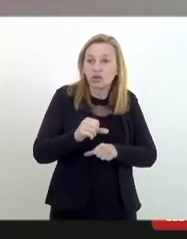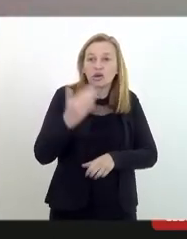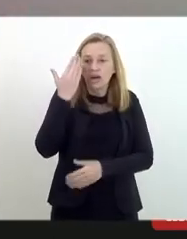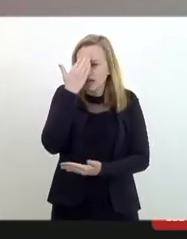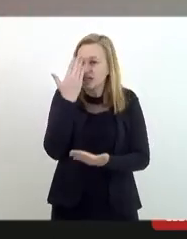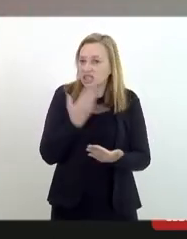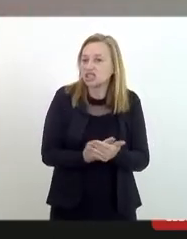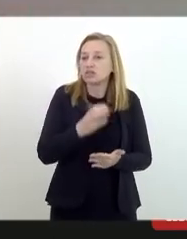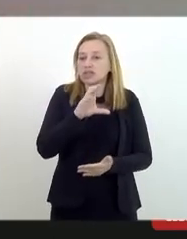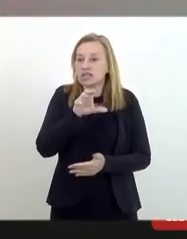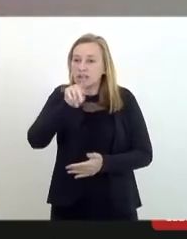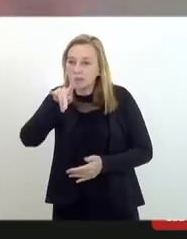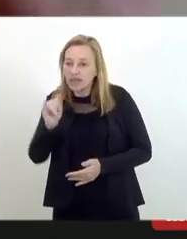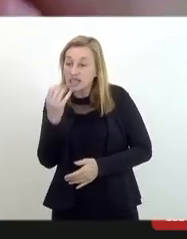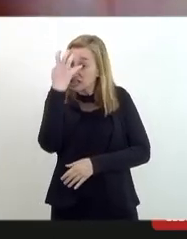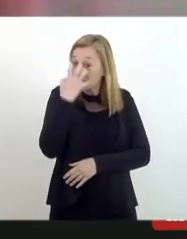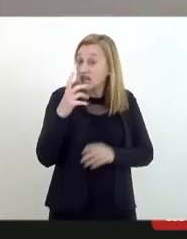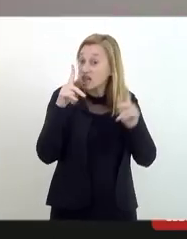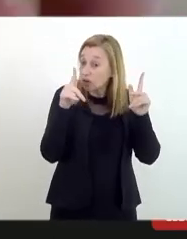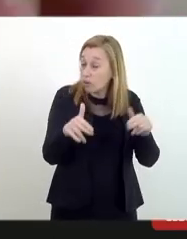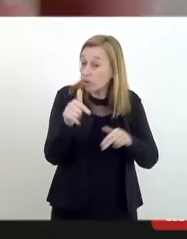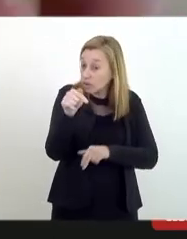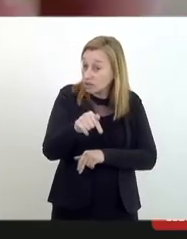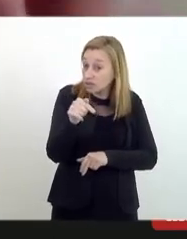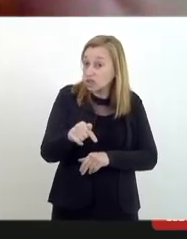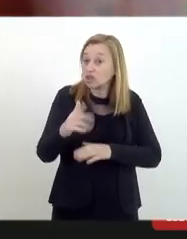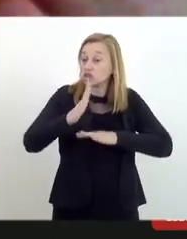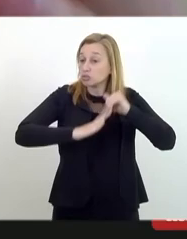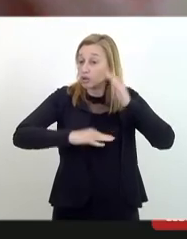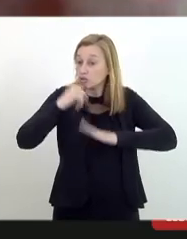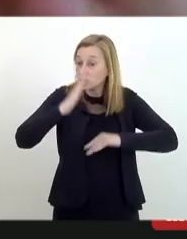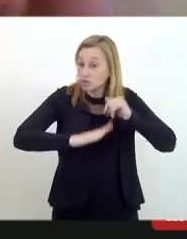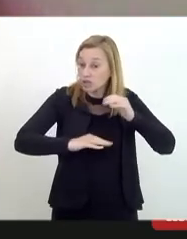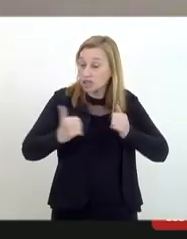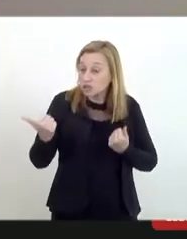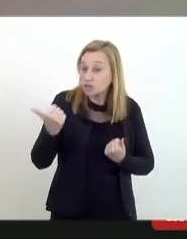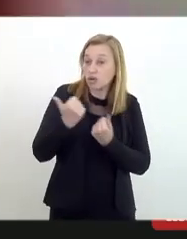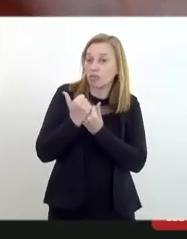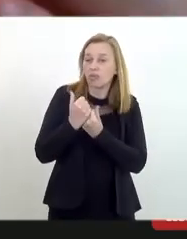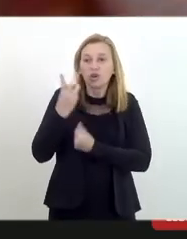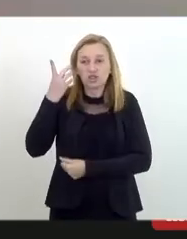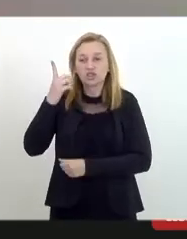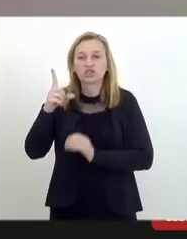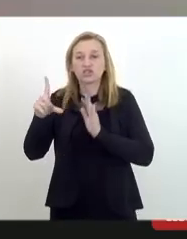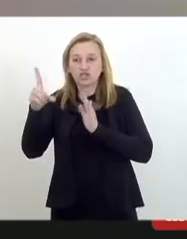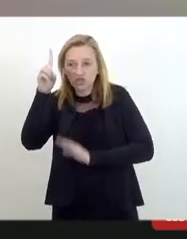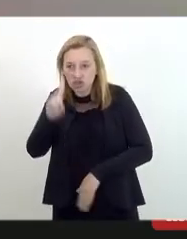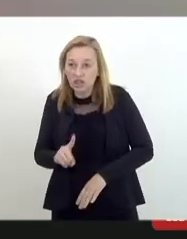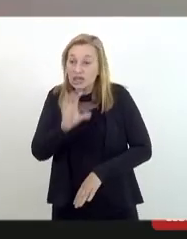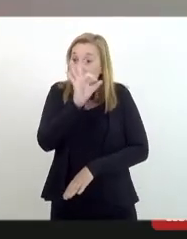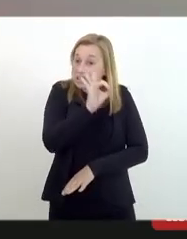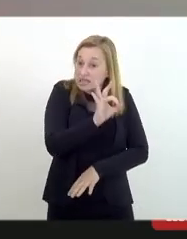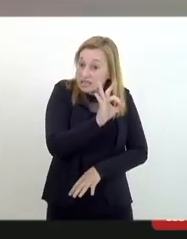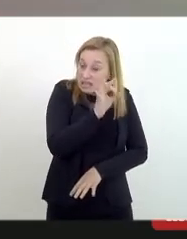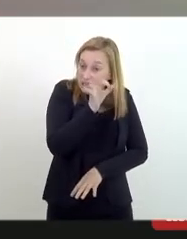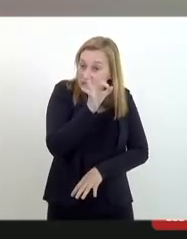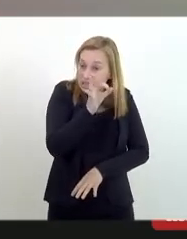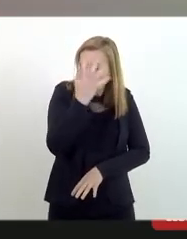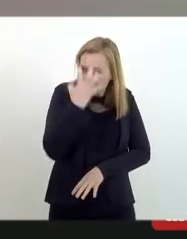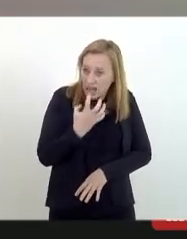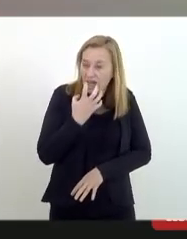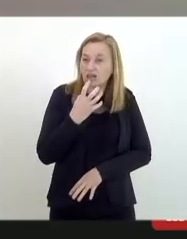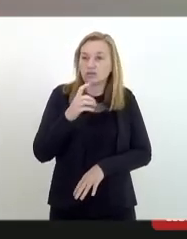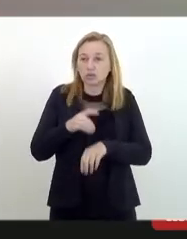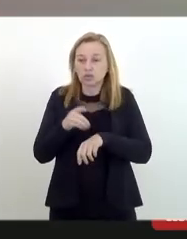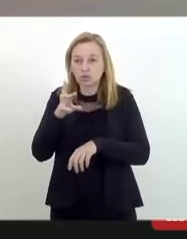séria como essa com profissionais com operadores do direito seríssimos que estão sendo preparados como doutor Fábio doutora